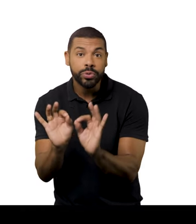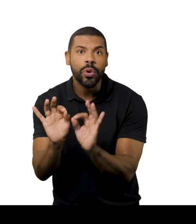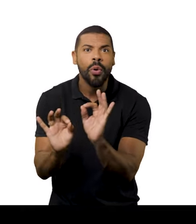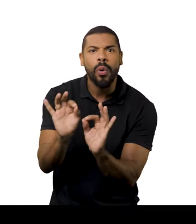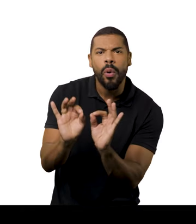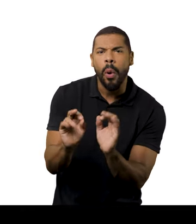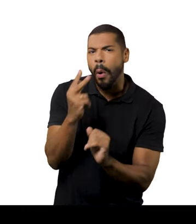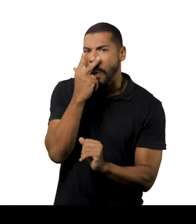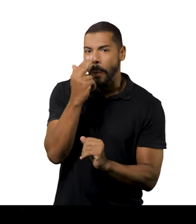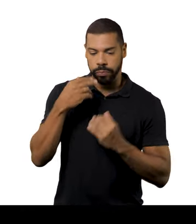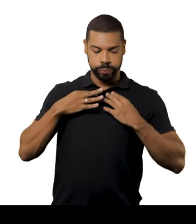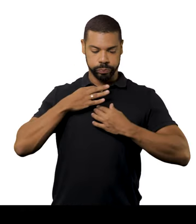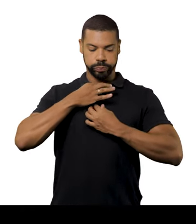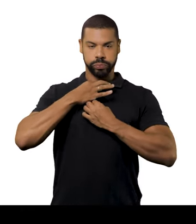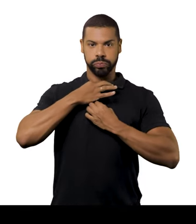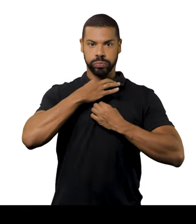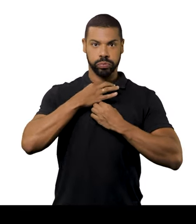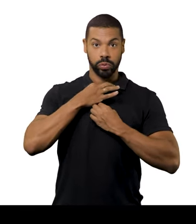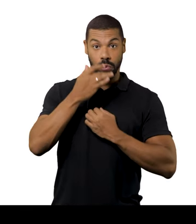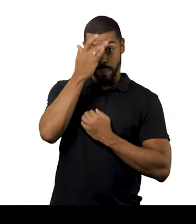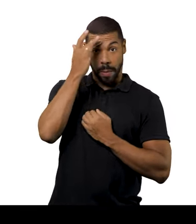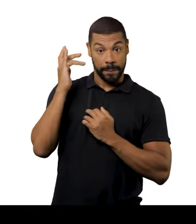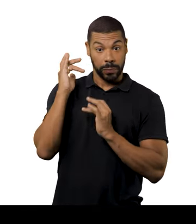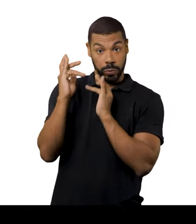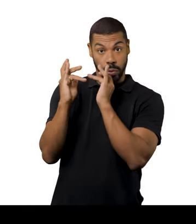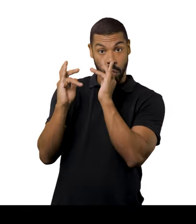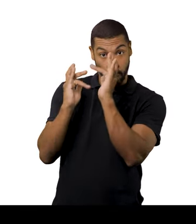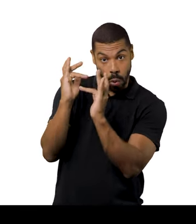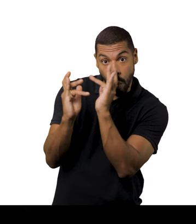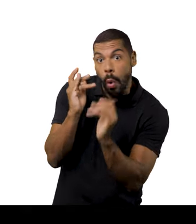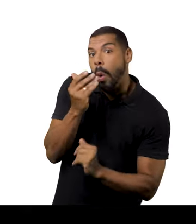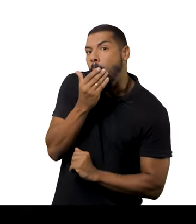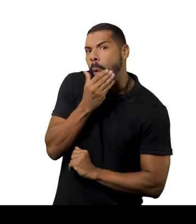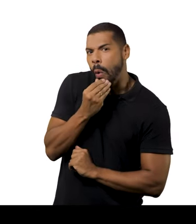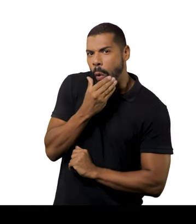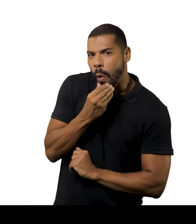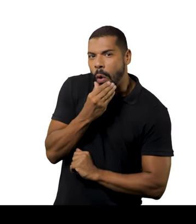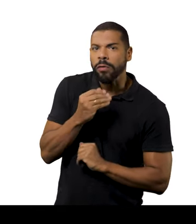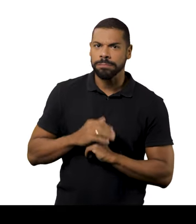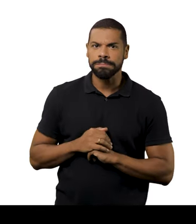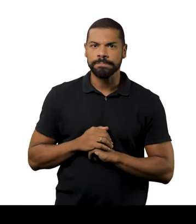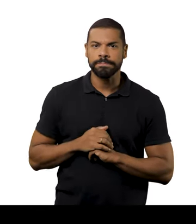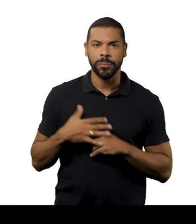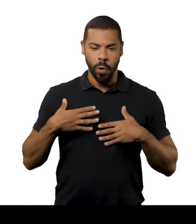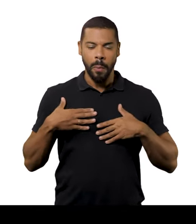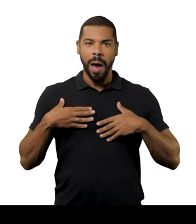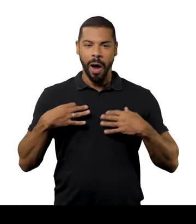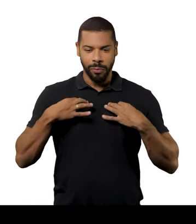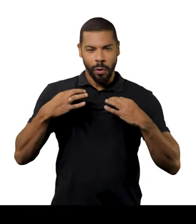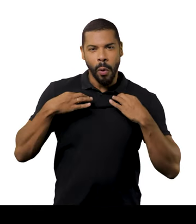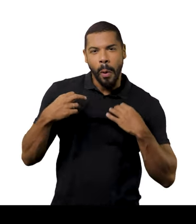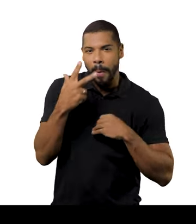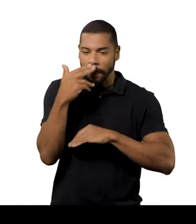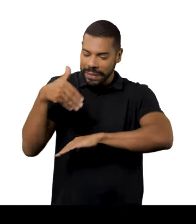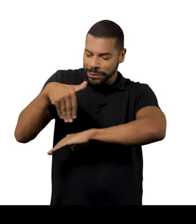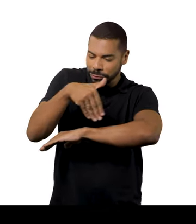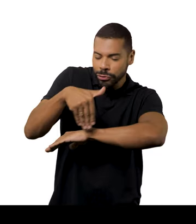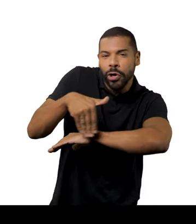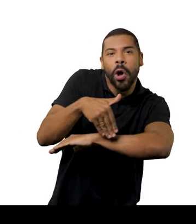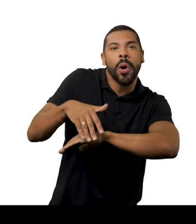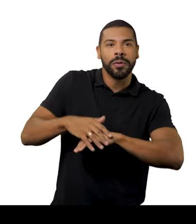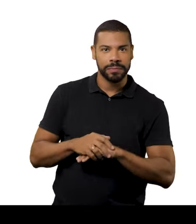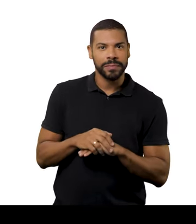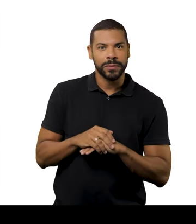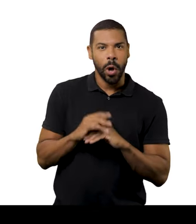alfaiataria, como se fosse um frac de noivo mesmo, só que com uma pegada mais street. A roupa do